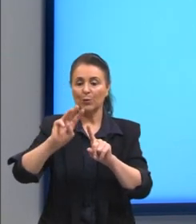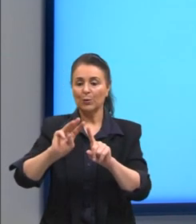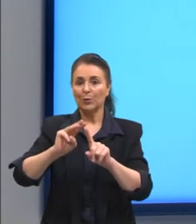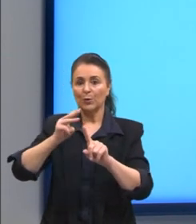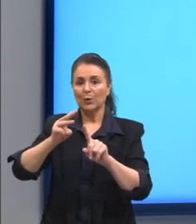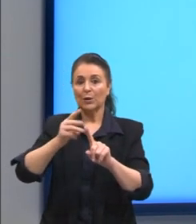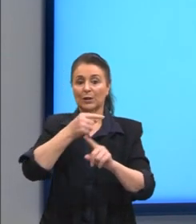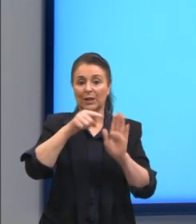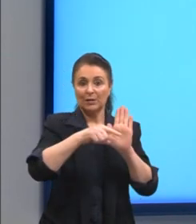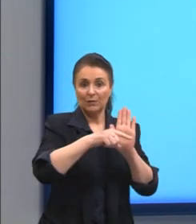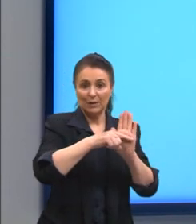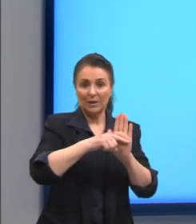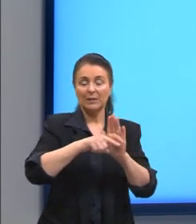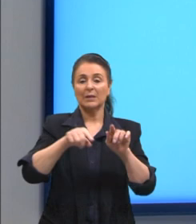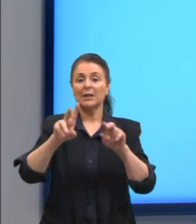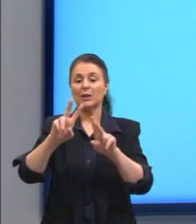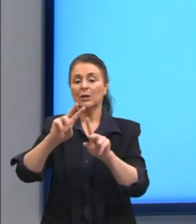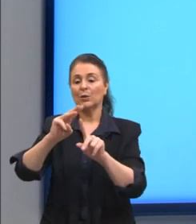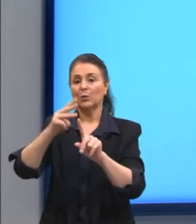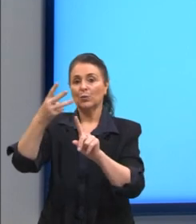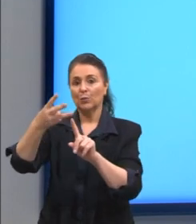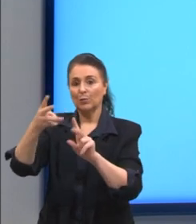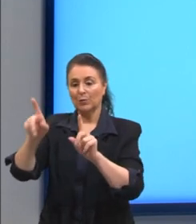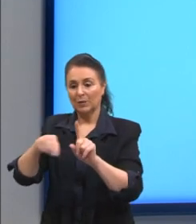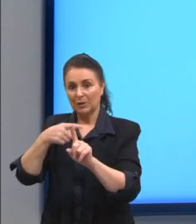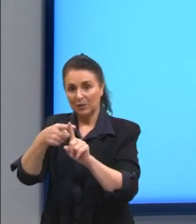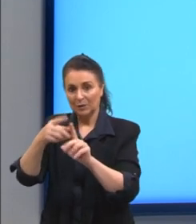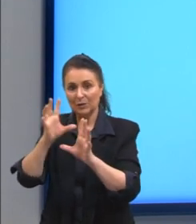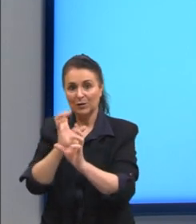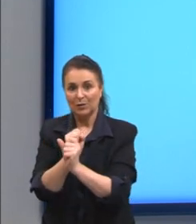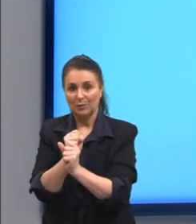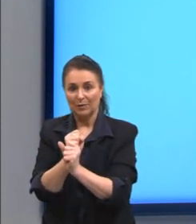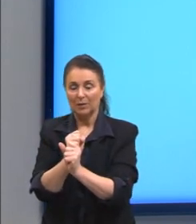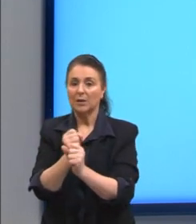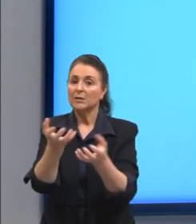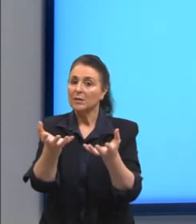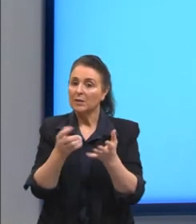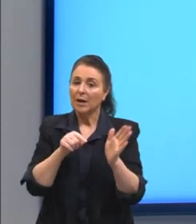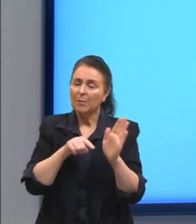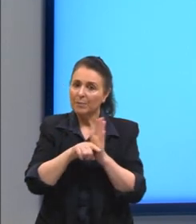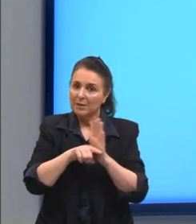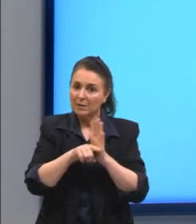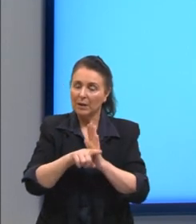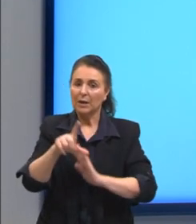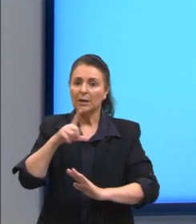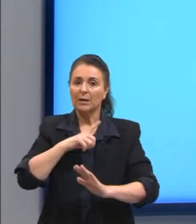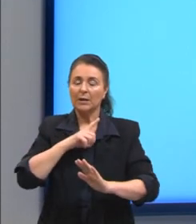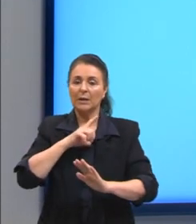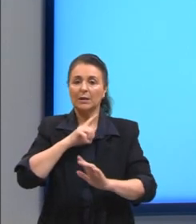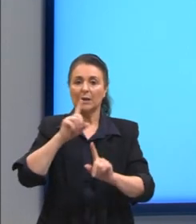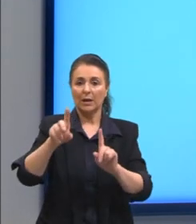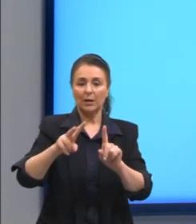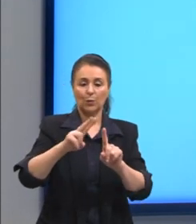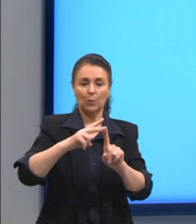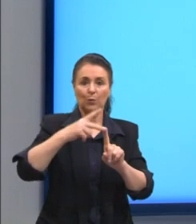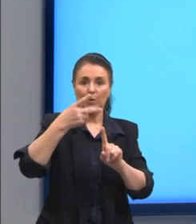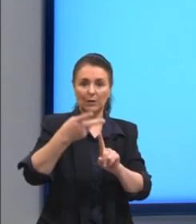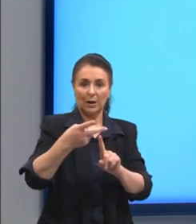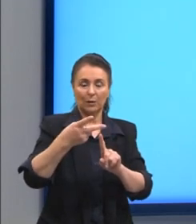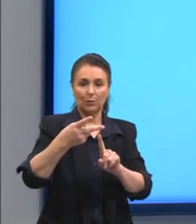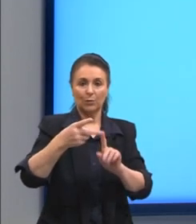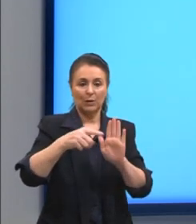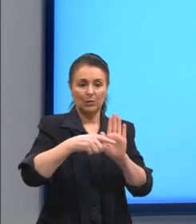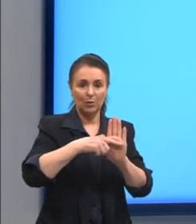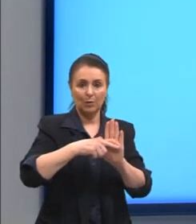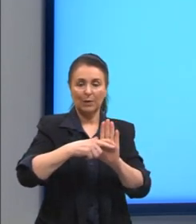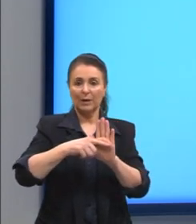soma caso vocês queiram pesquisar um pouco mais né? além de ter o quadrado da soma e da diferença nós temos também